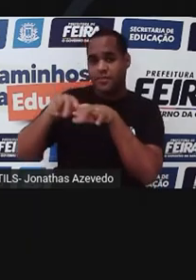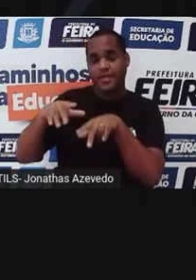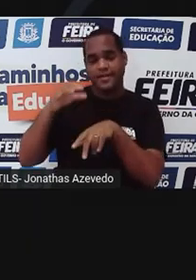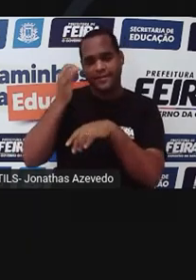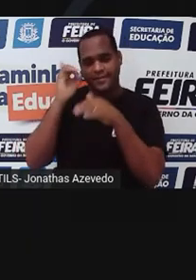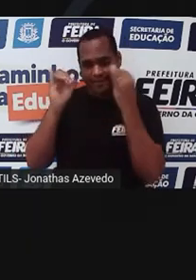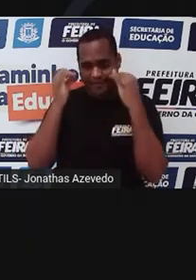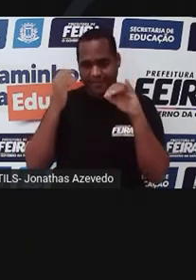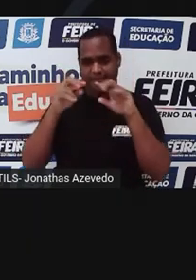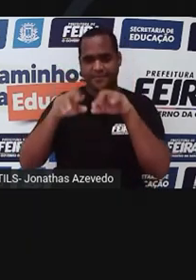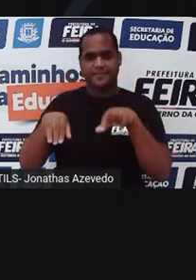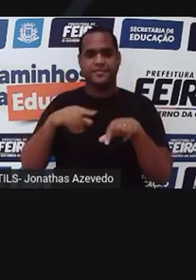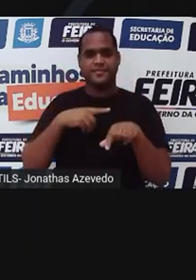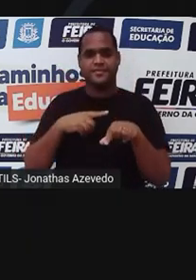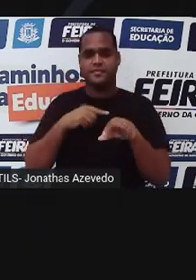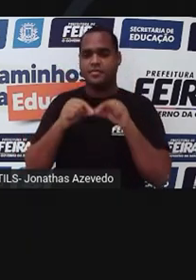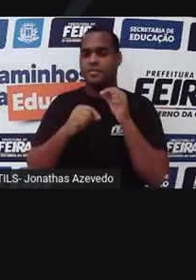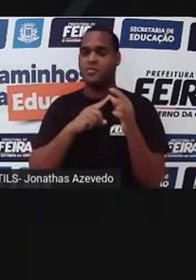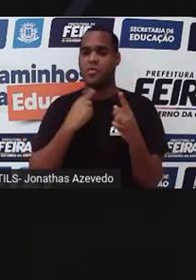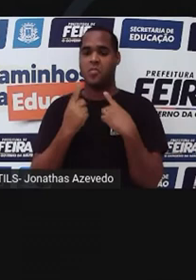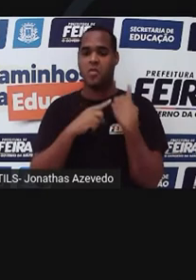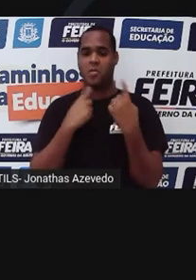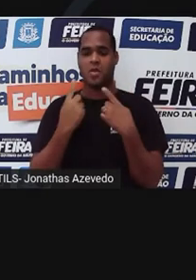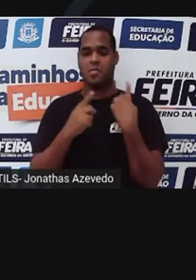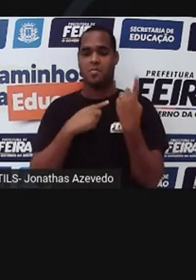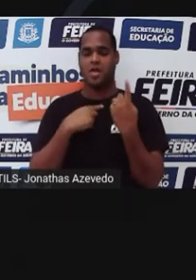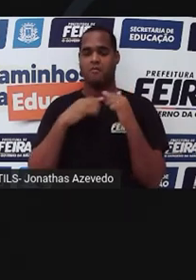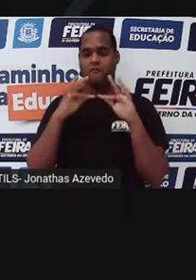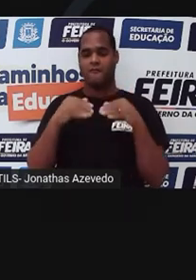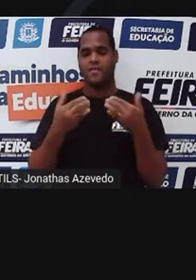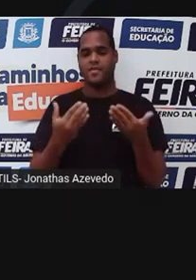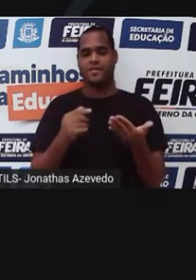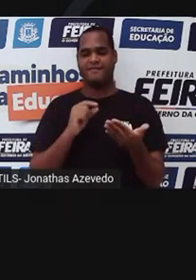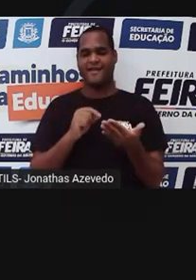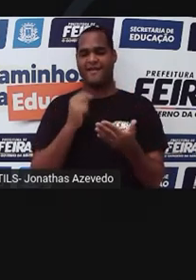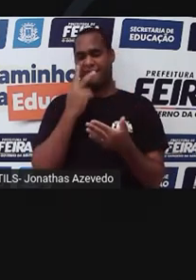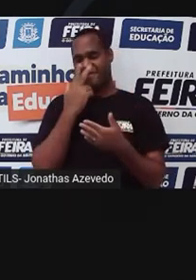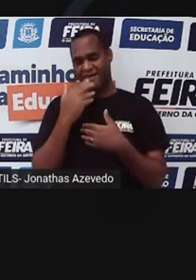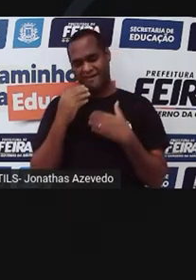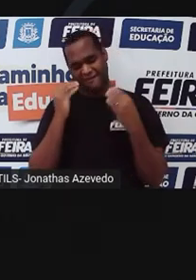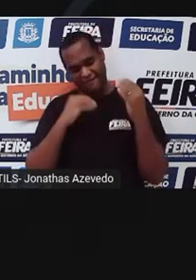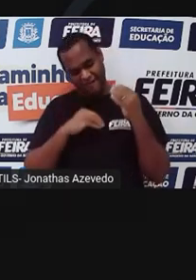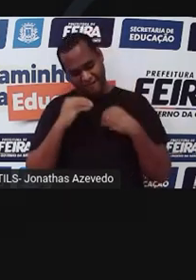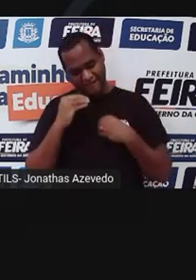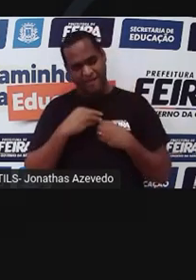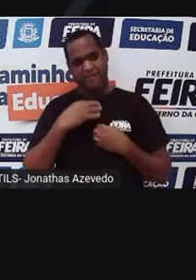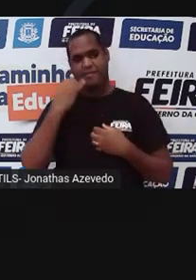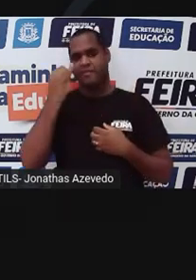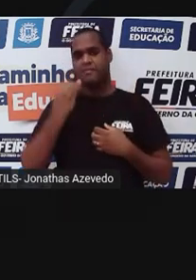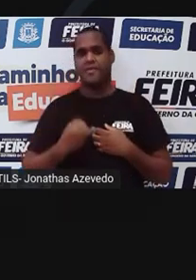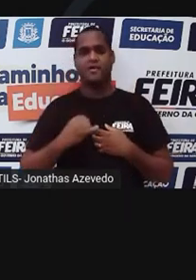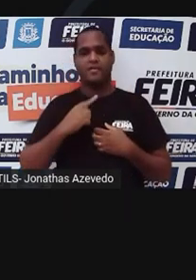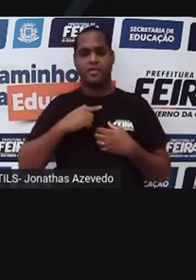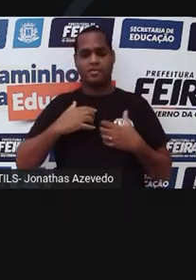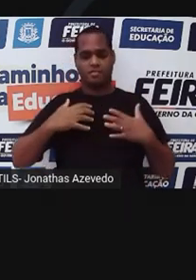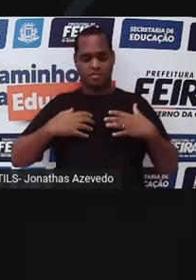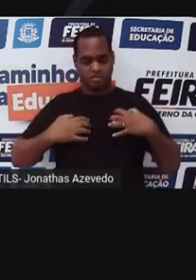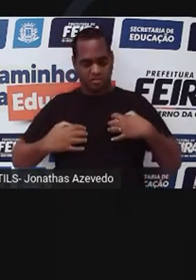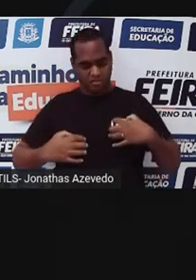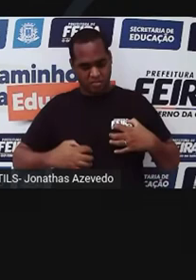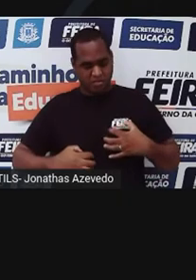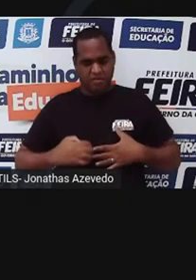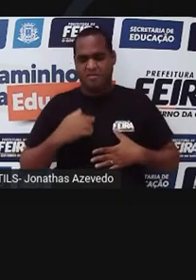morrendo, virtualmente morrendo mesmo, a fase final, caquéticos, muito emagrecidos, sem músculos mais no